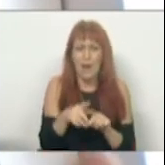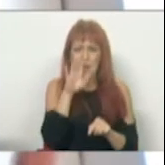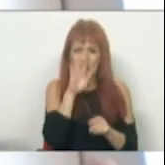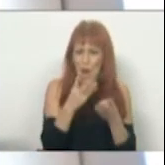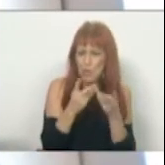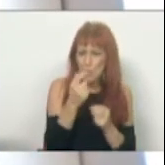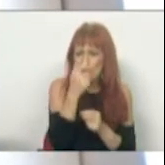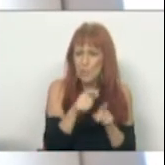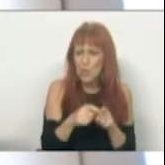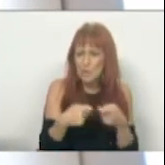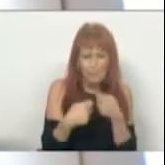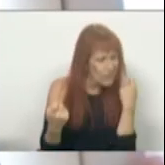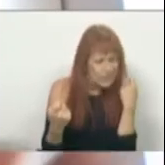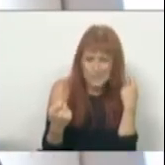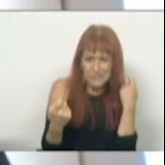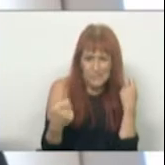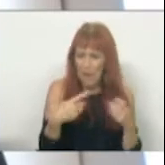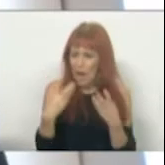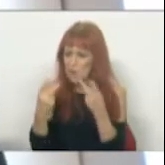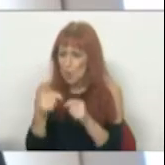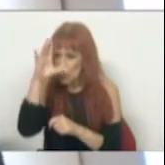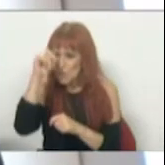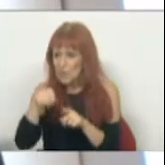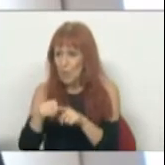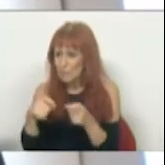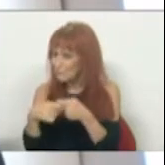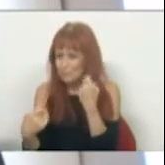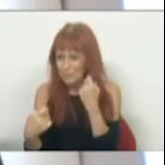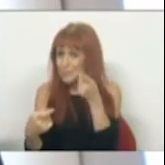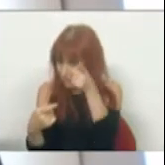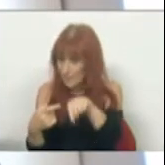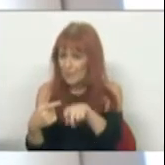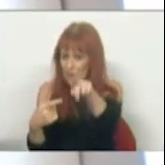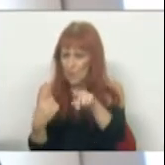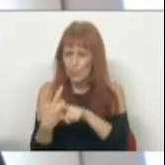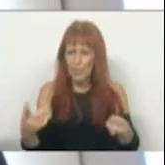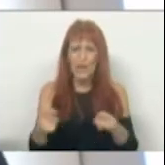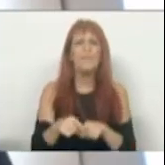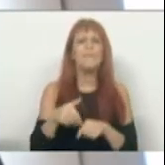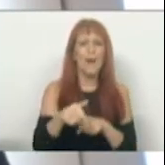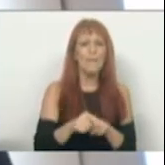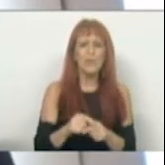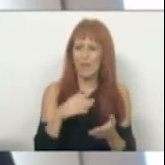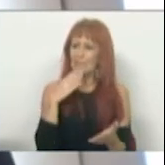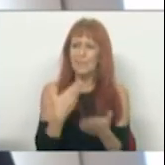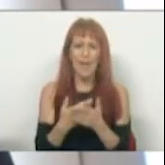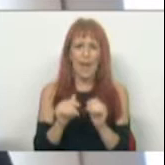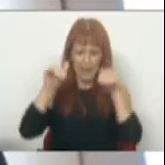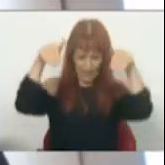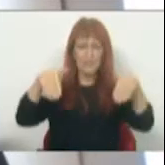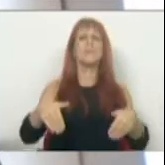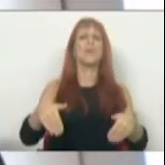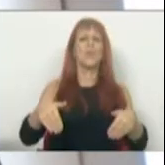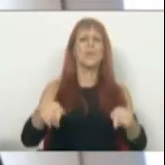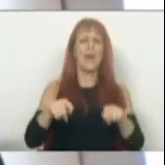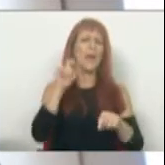contas das pessoas não baterem certo, as contas do Estado vão acabar por não bater certo também, porque vamos induzir uma recessão e